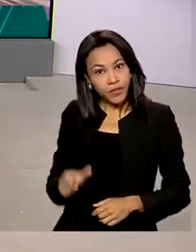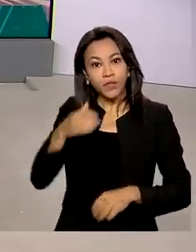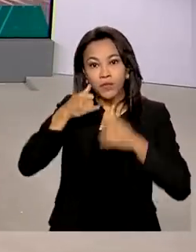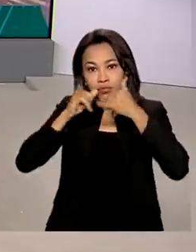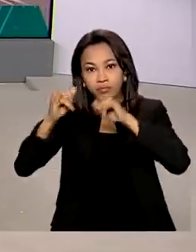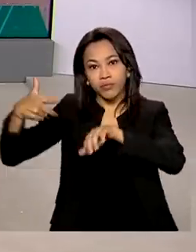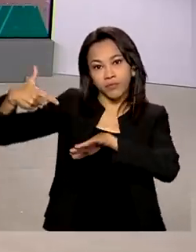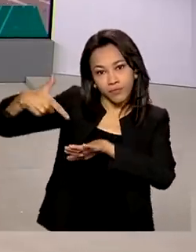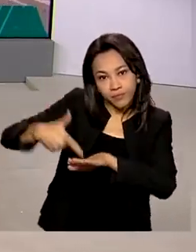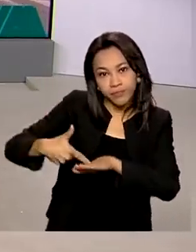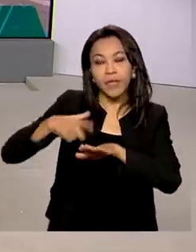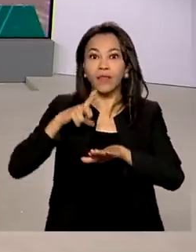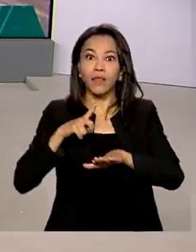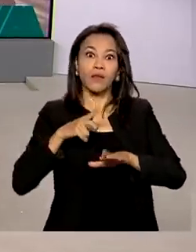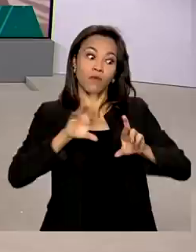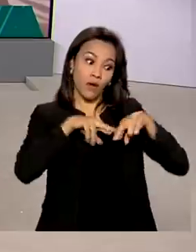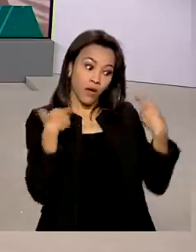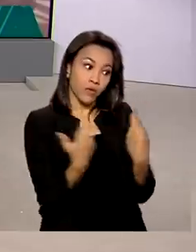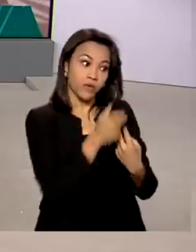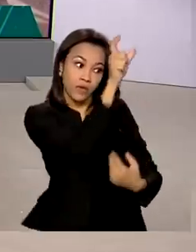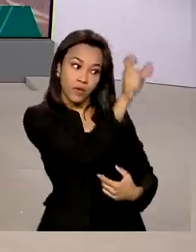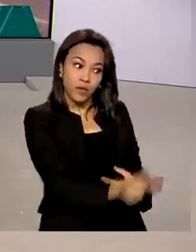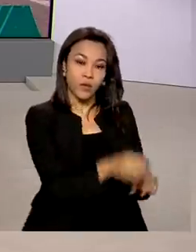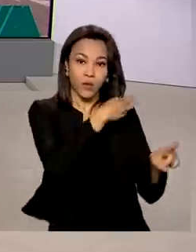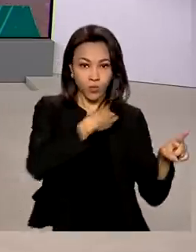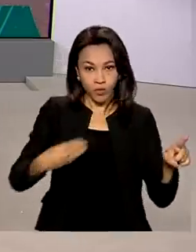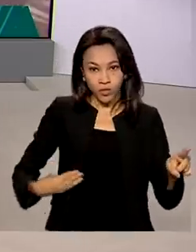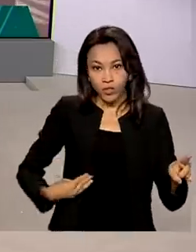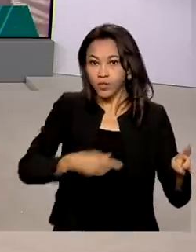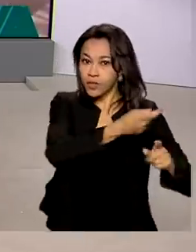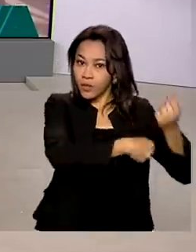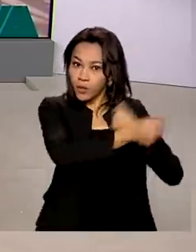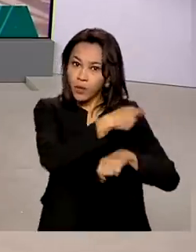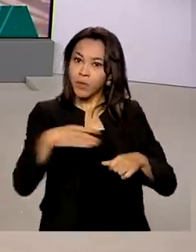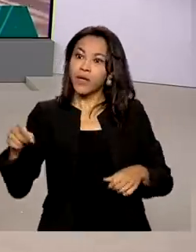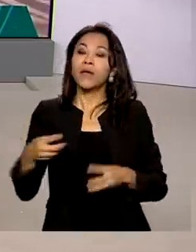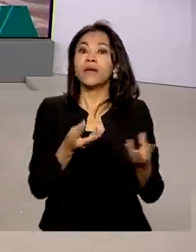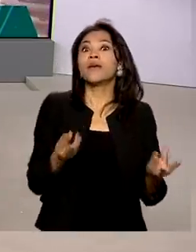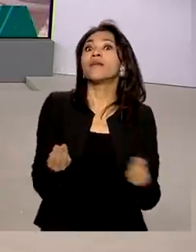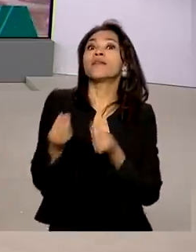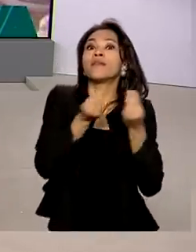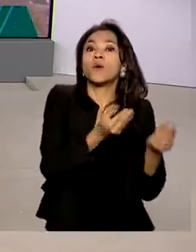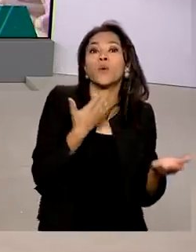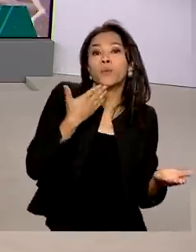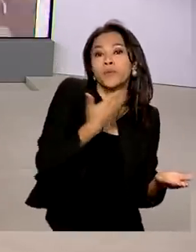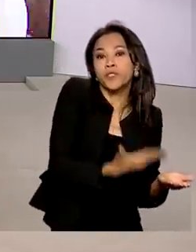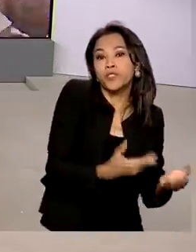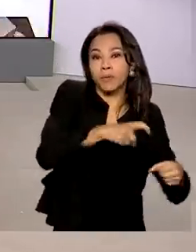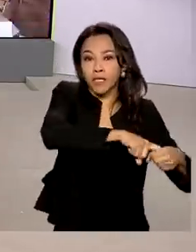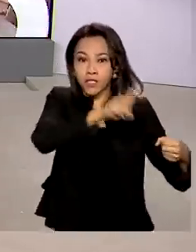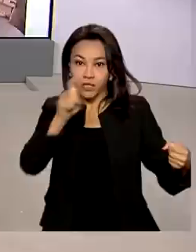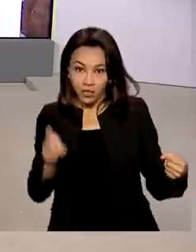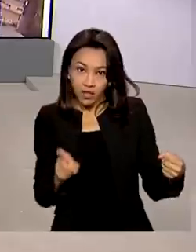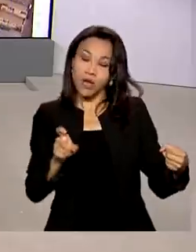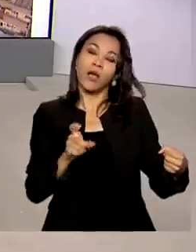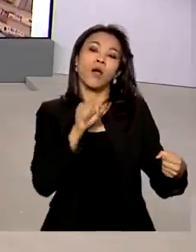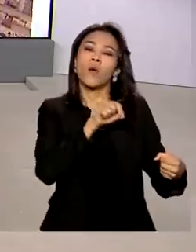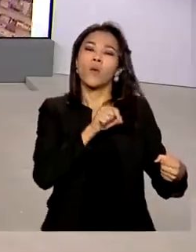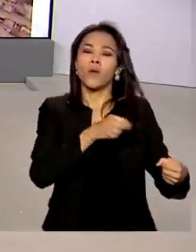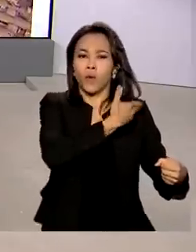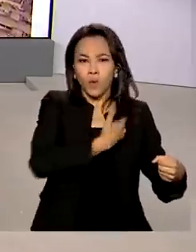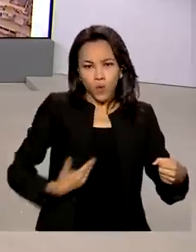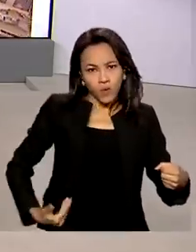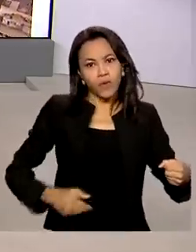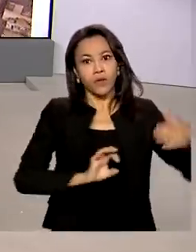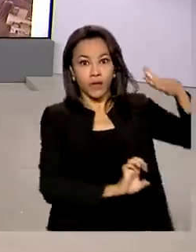reuniu com o ministro da Economia e entregou o pedido para iniciar os estudos de desestatização da Petrobras. O documento